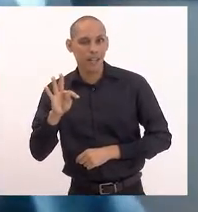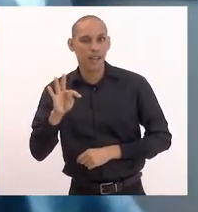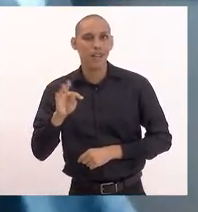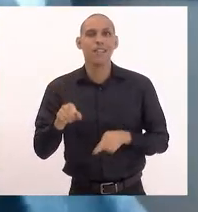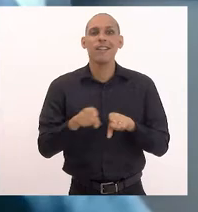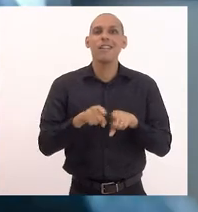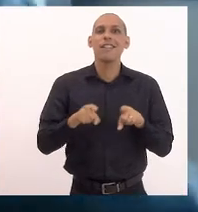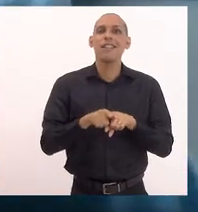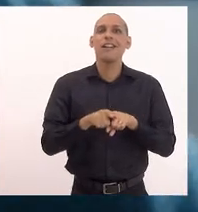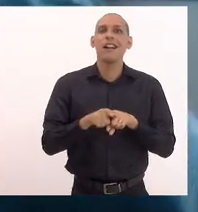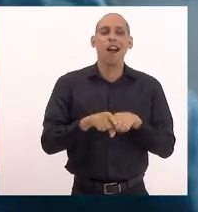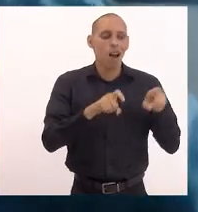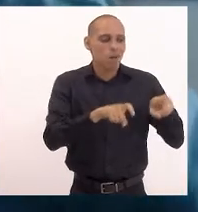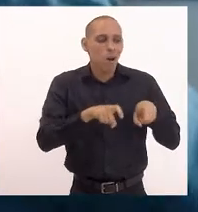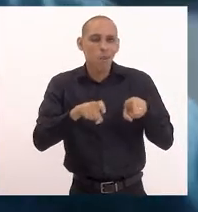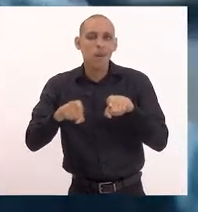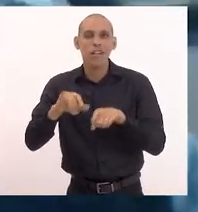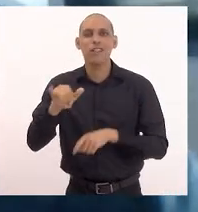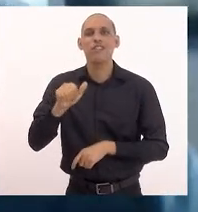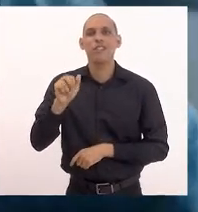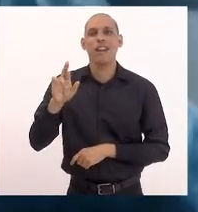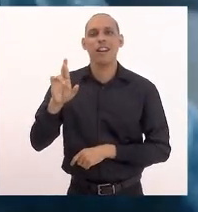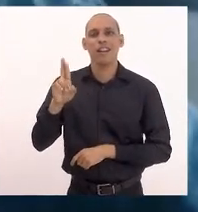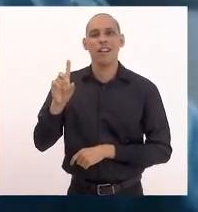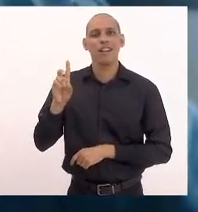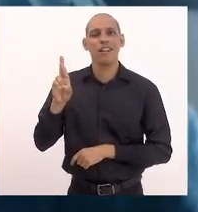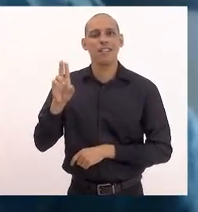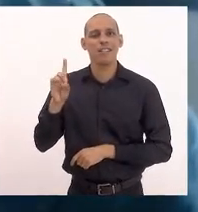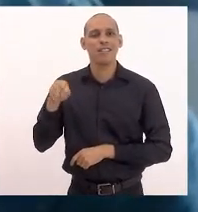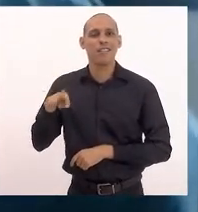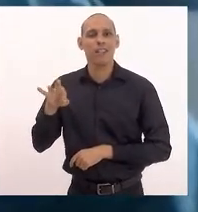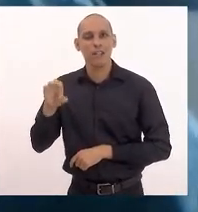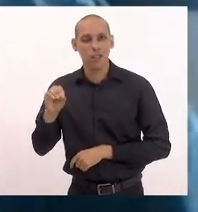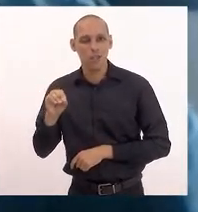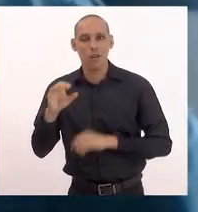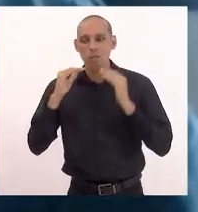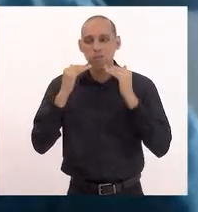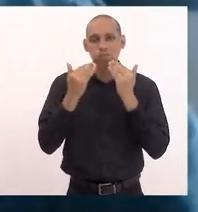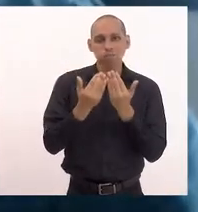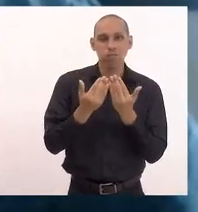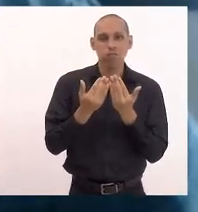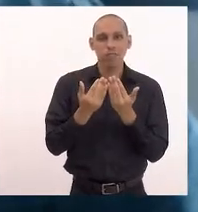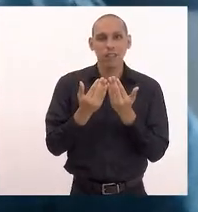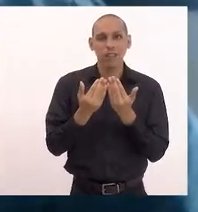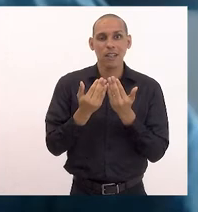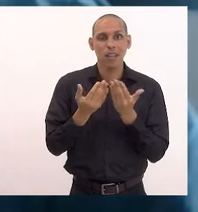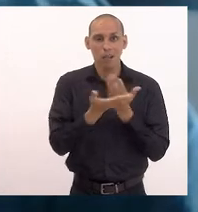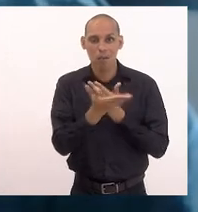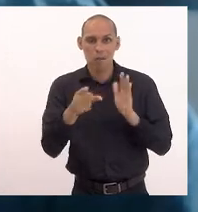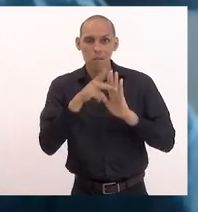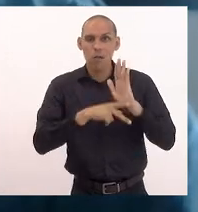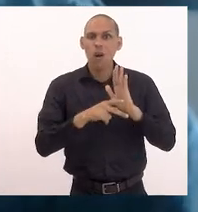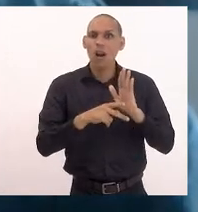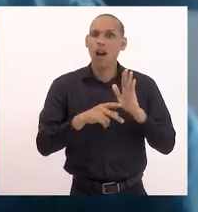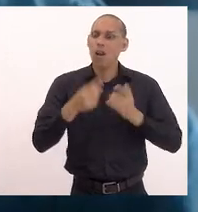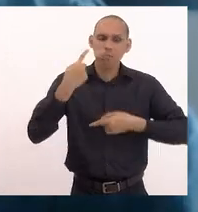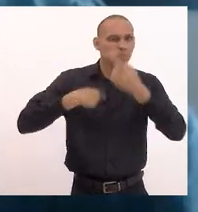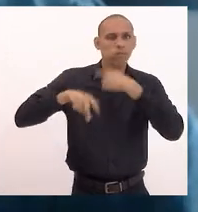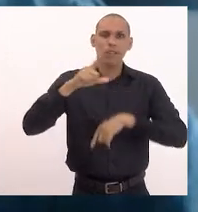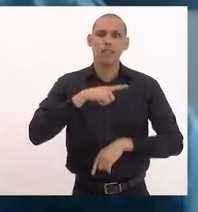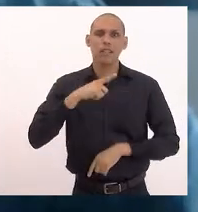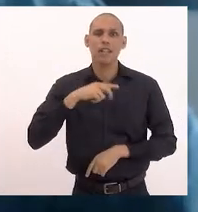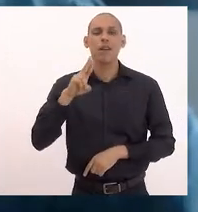isso é educação ambiental. Esses projetos foram um sucesso. A UERJ formou